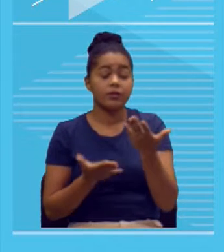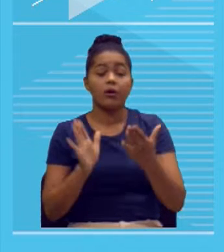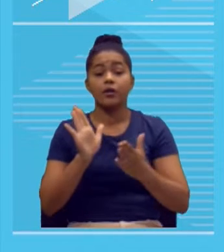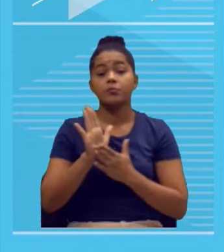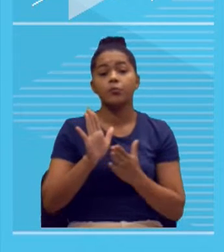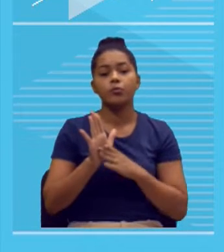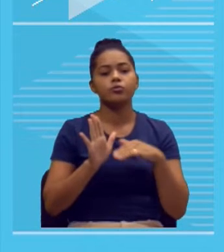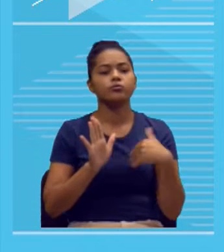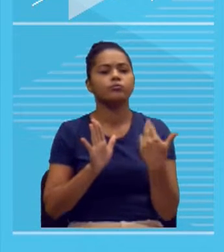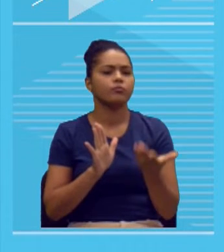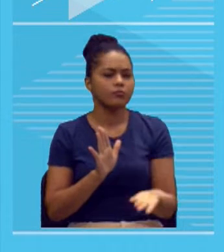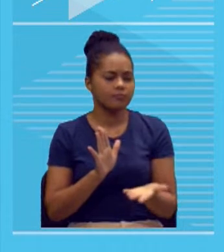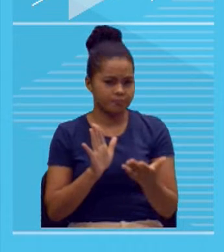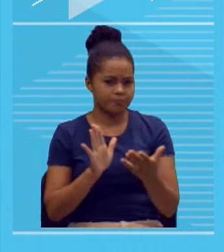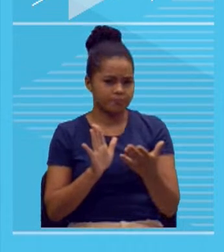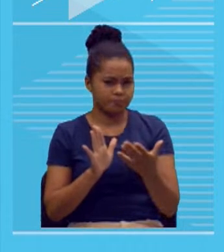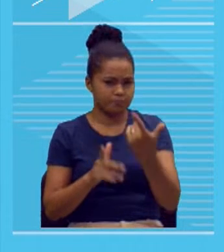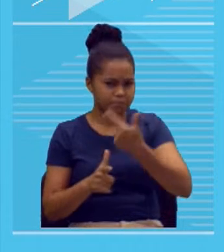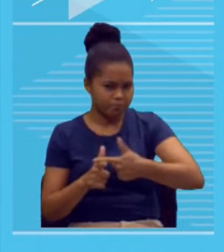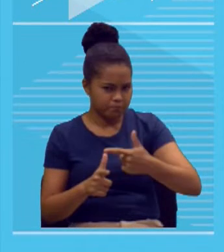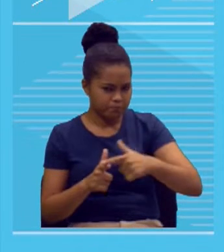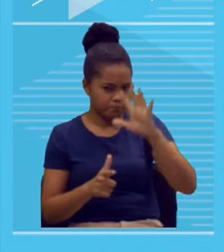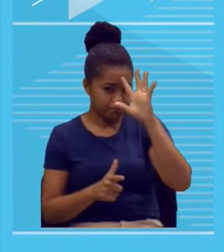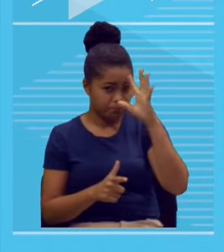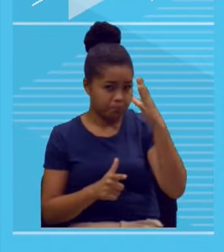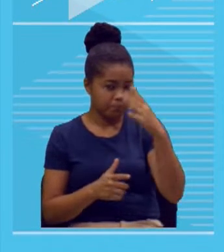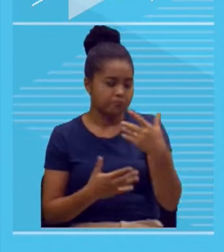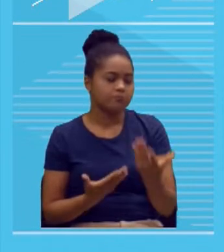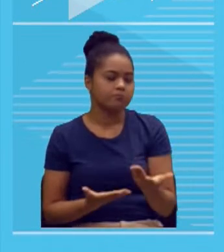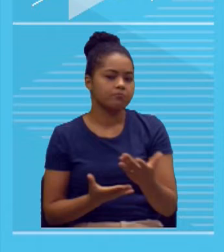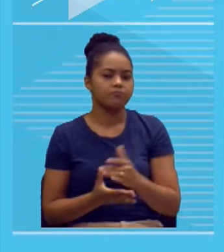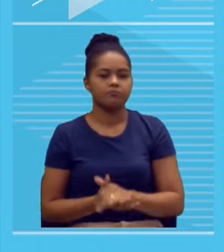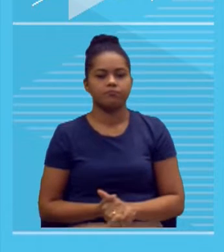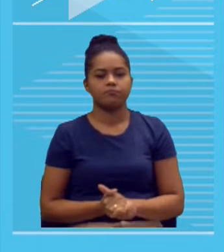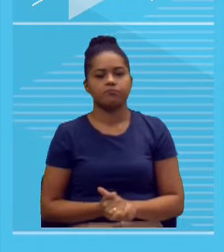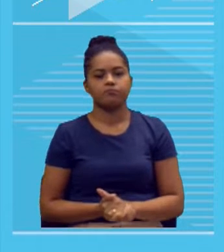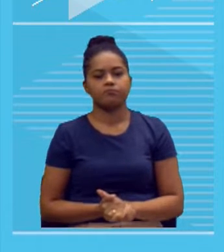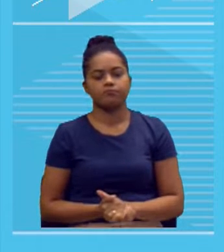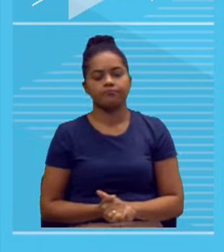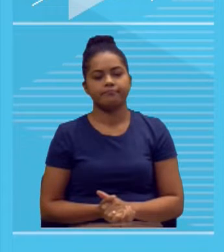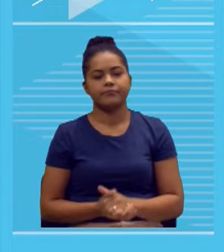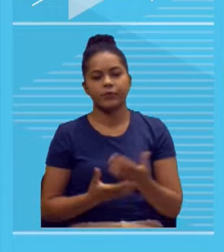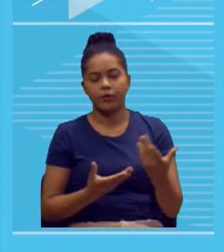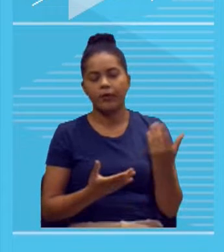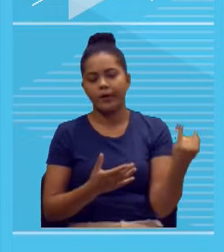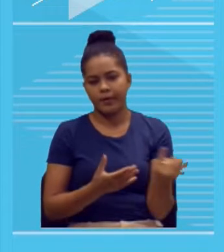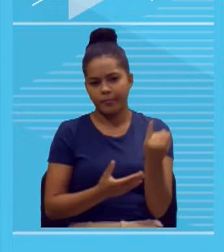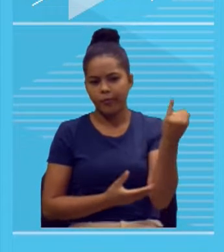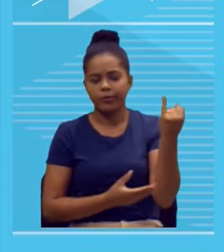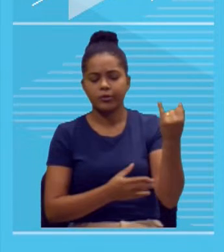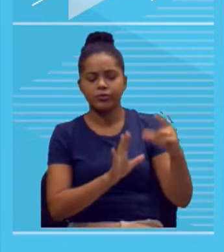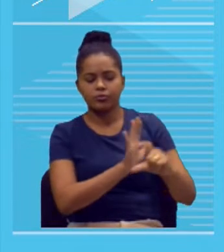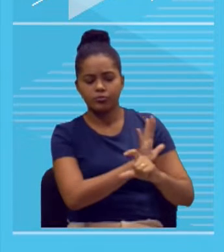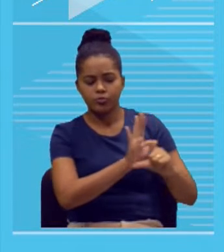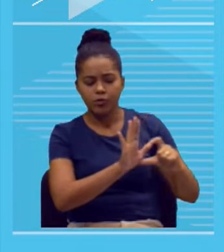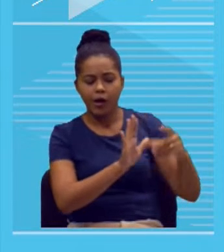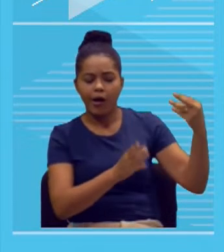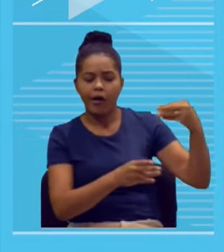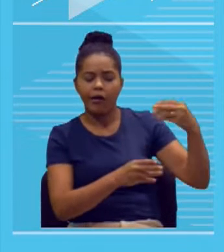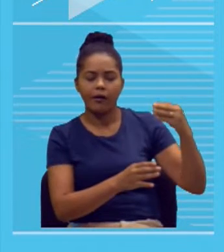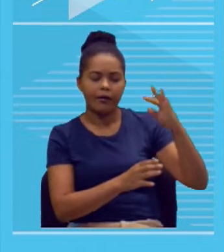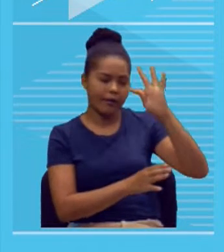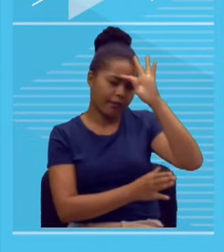intervenção para resolver o problema que você apresentou exatamente na sua tese. Então, se você chega e diz, por exemplo,